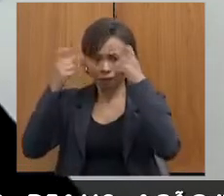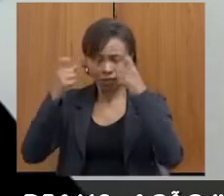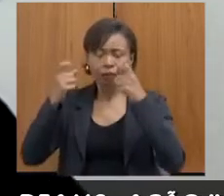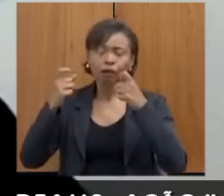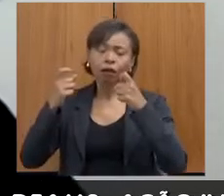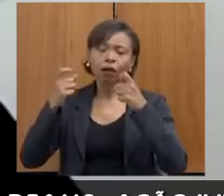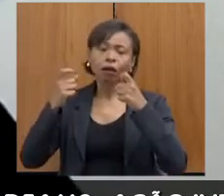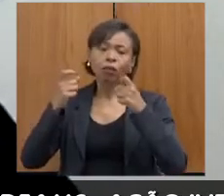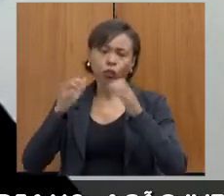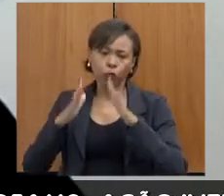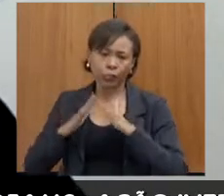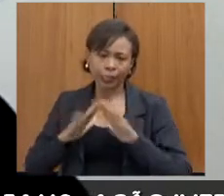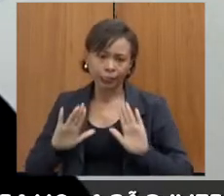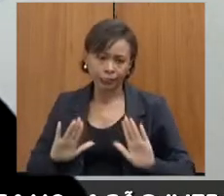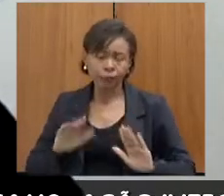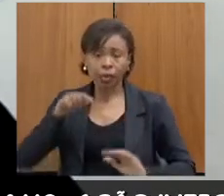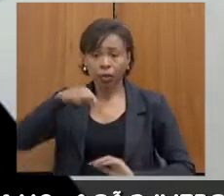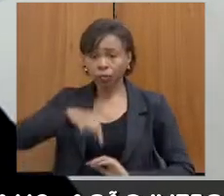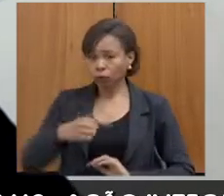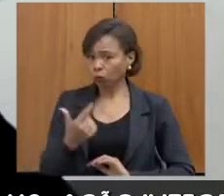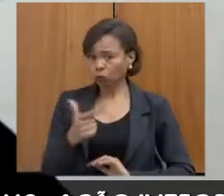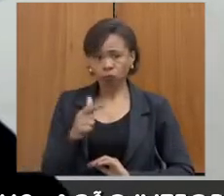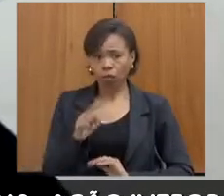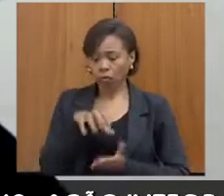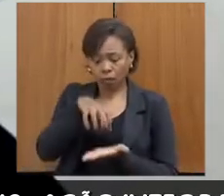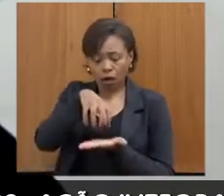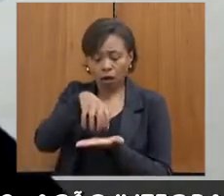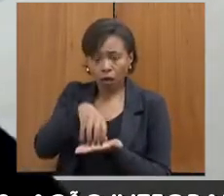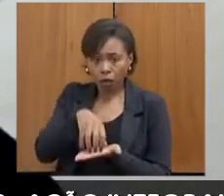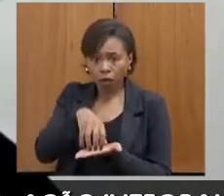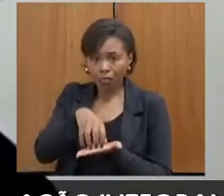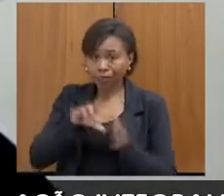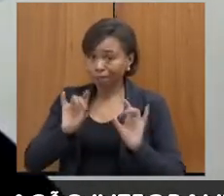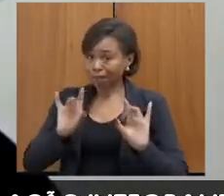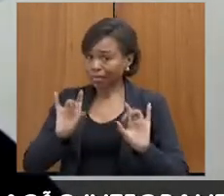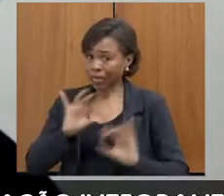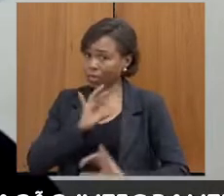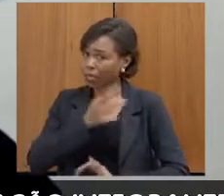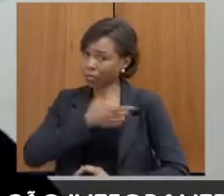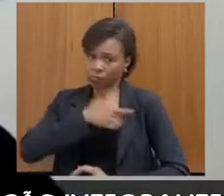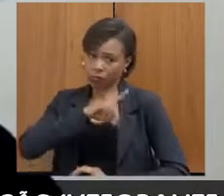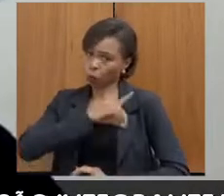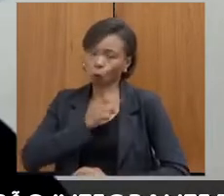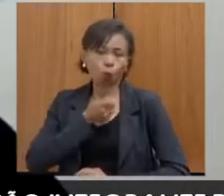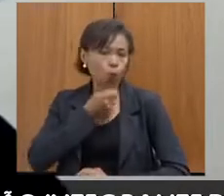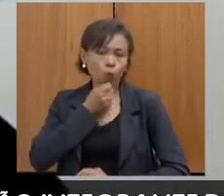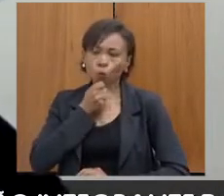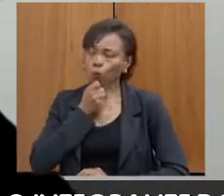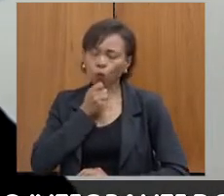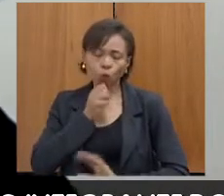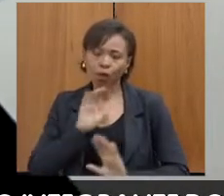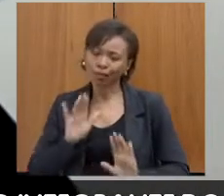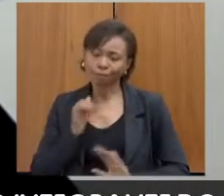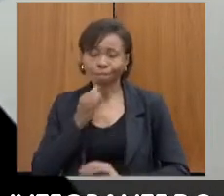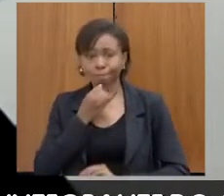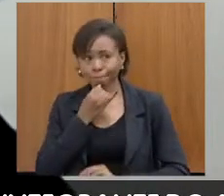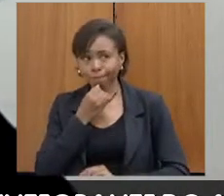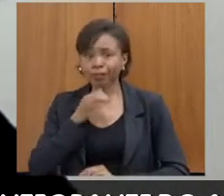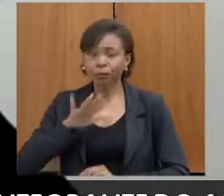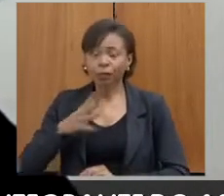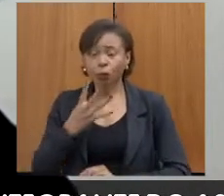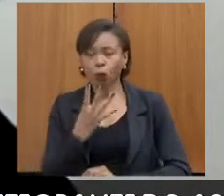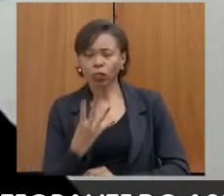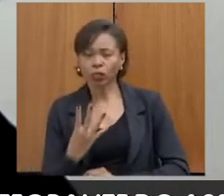Aqui, como nós não temos uma delegacia especializada ainda, infelizmente, nós estamos a quase 800